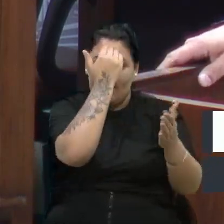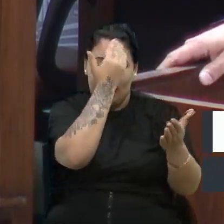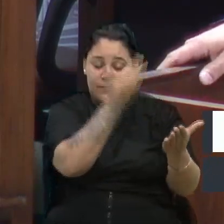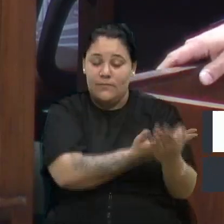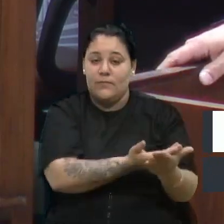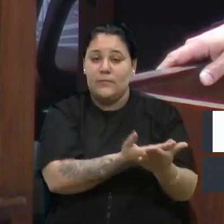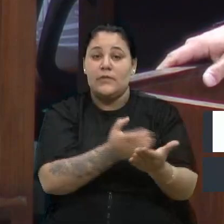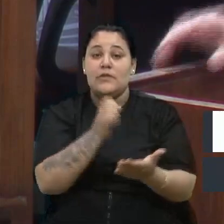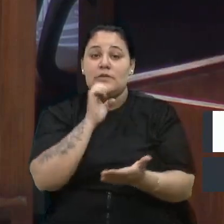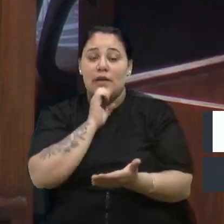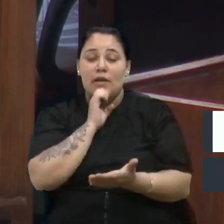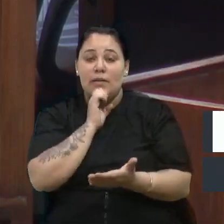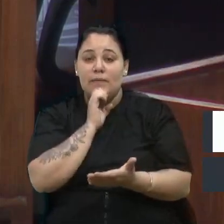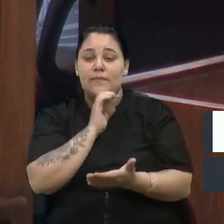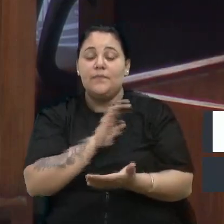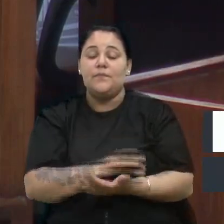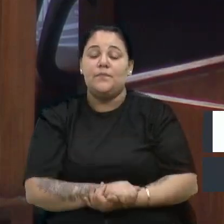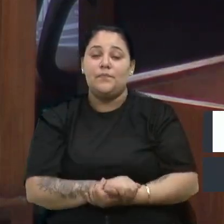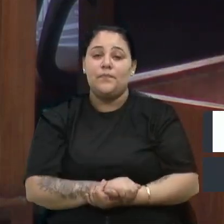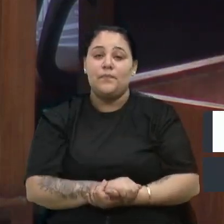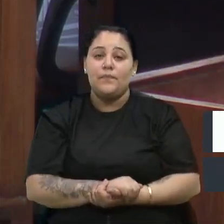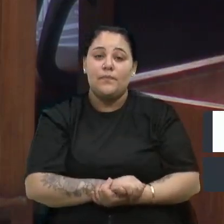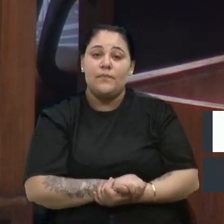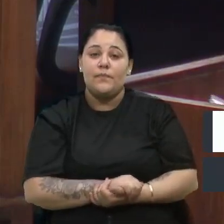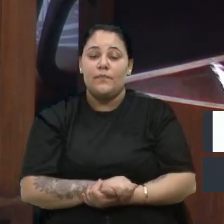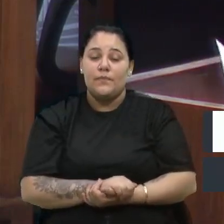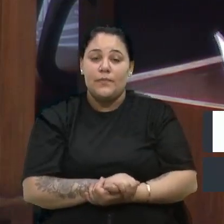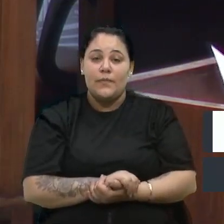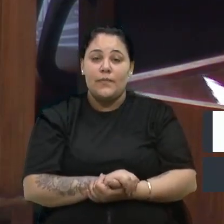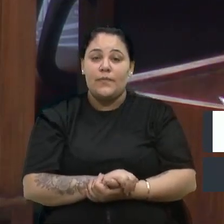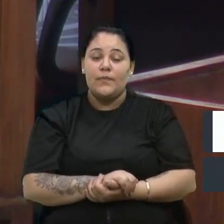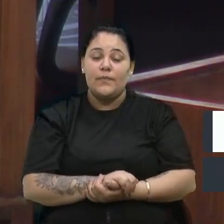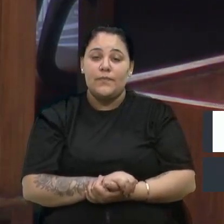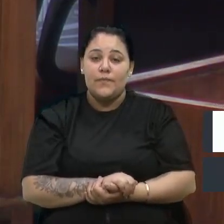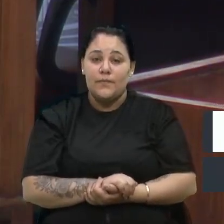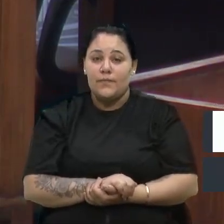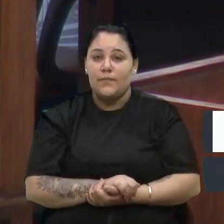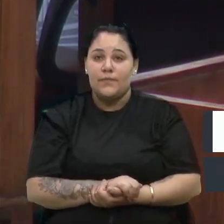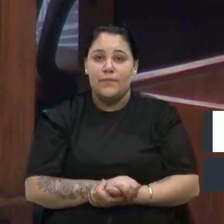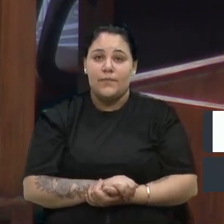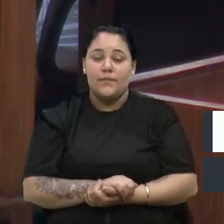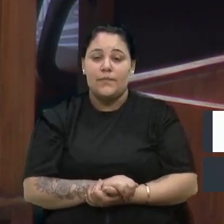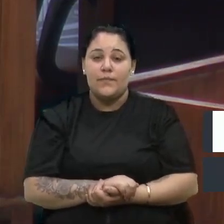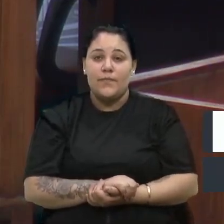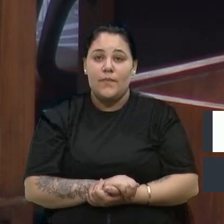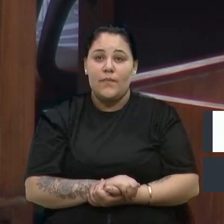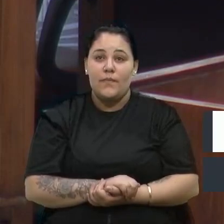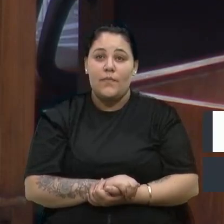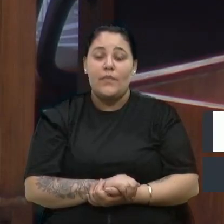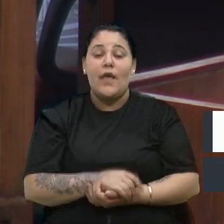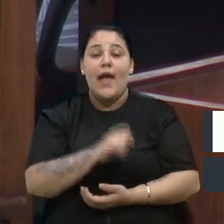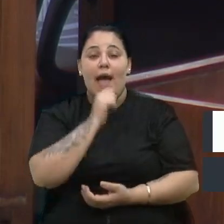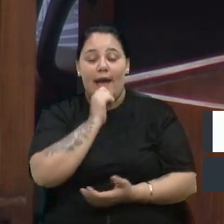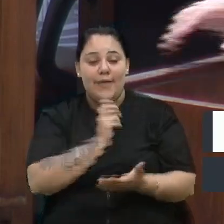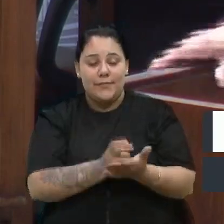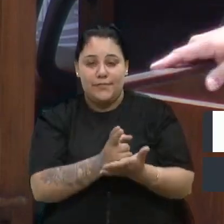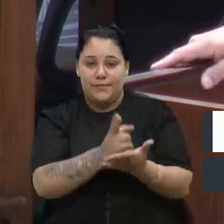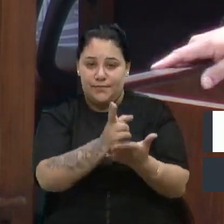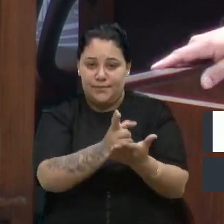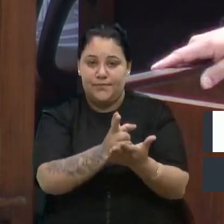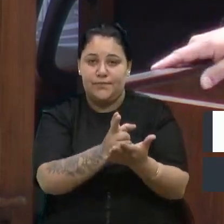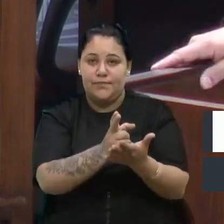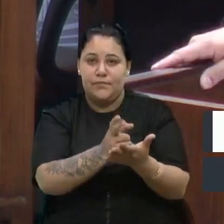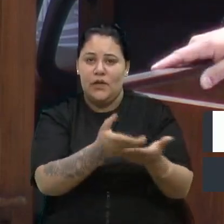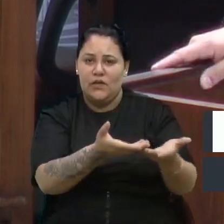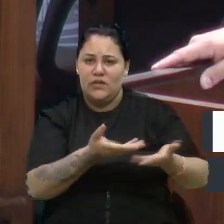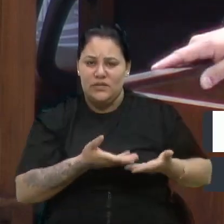da minha colega de bancada e relatora da CPI da Saúde. Ainda, eu